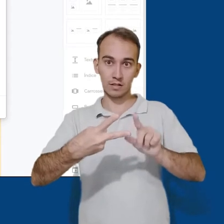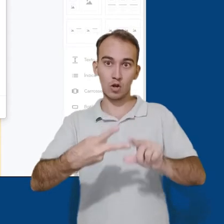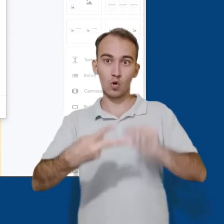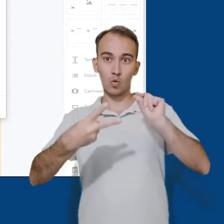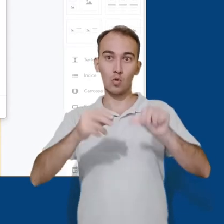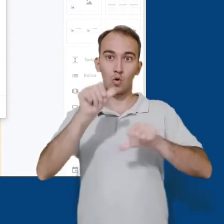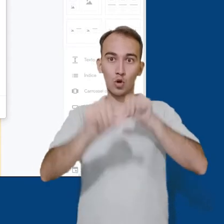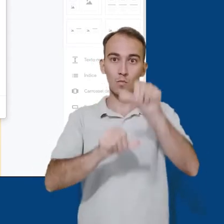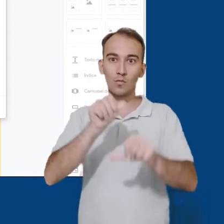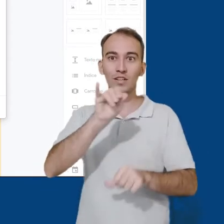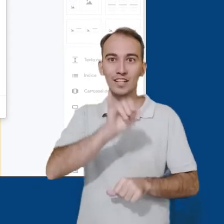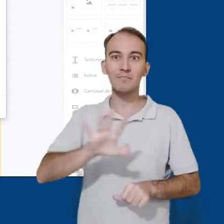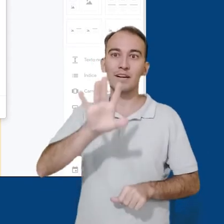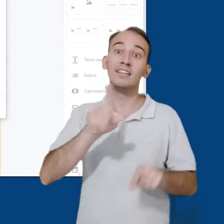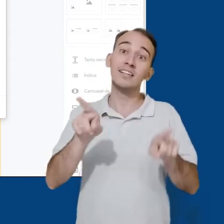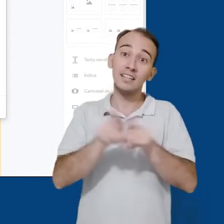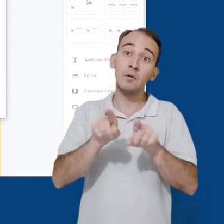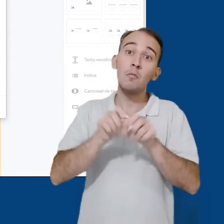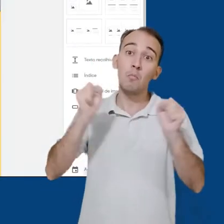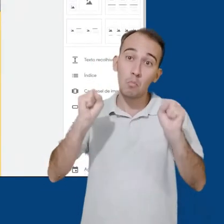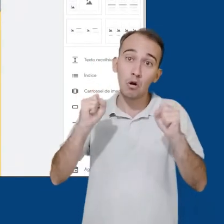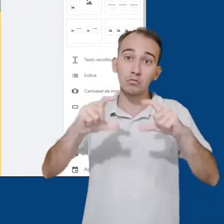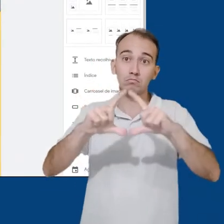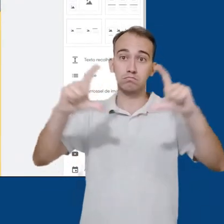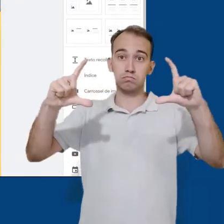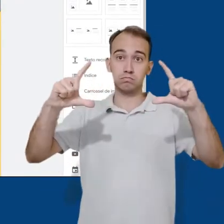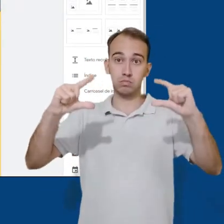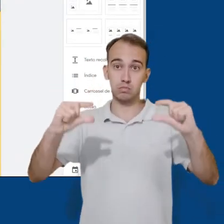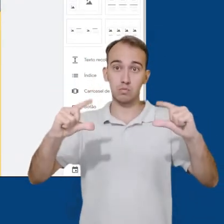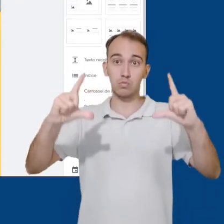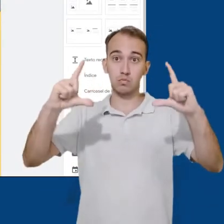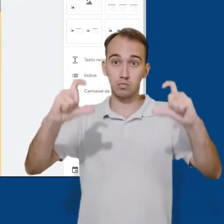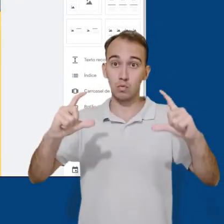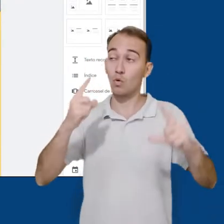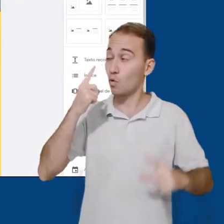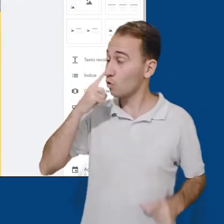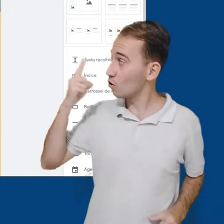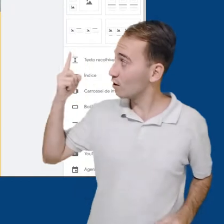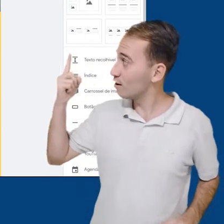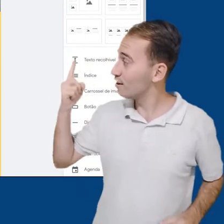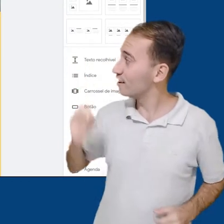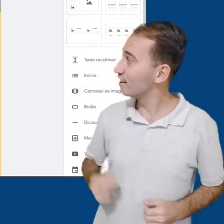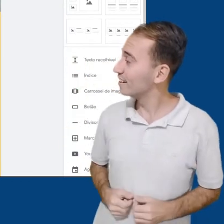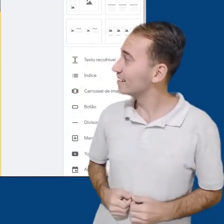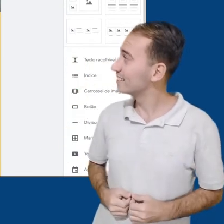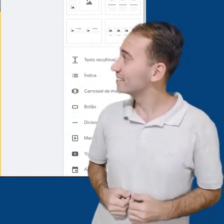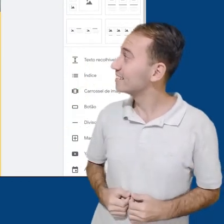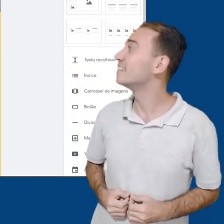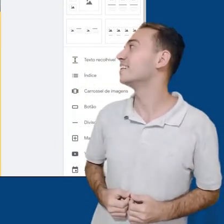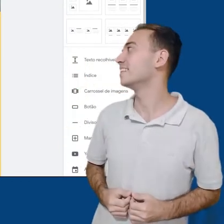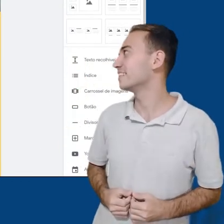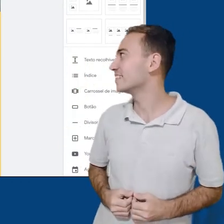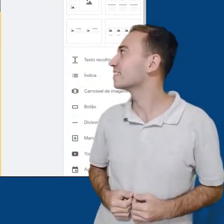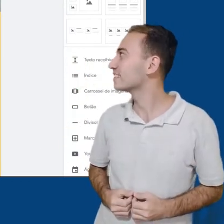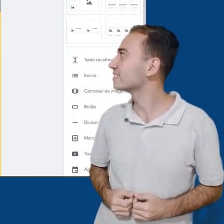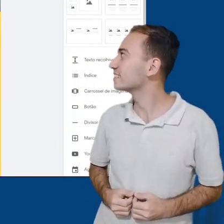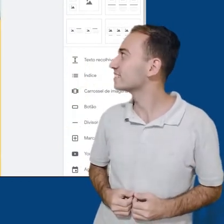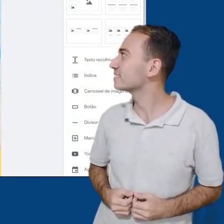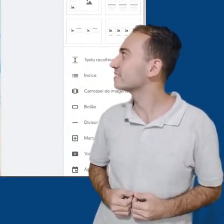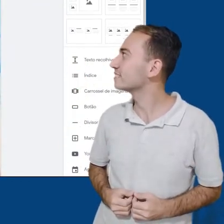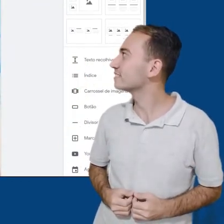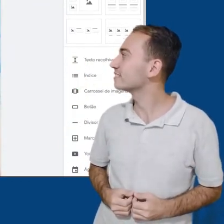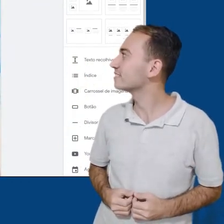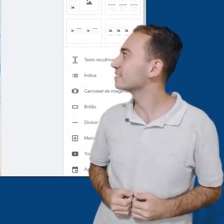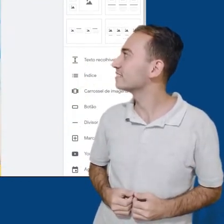Também podemos alterar a dimensão do banner. Ao lado, clicamos em tipo de cabeçalho e podemos definir se